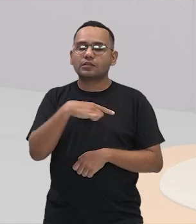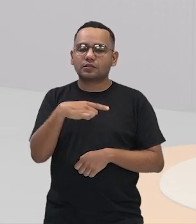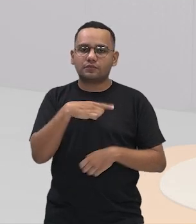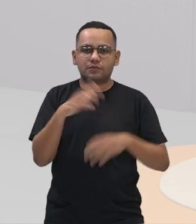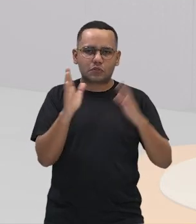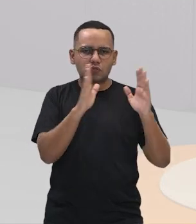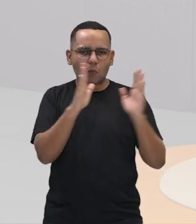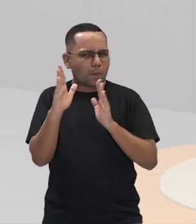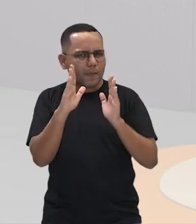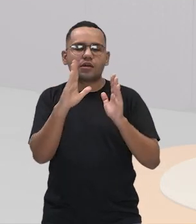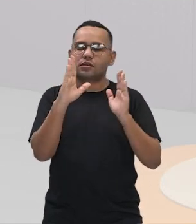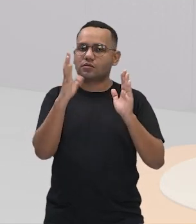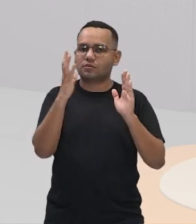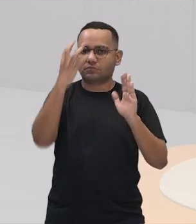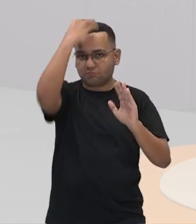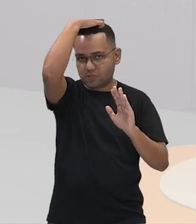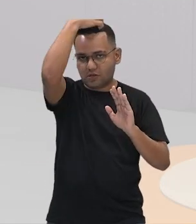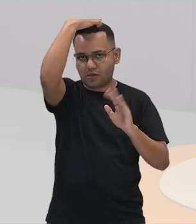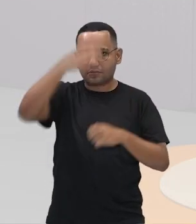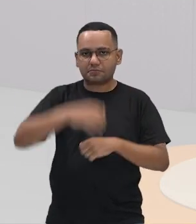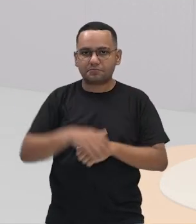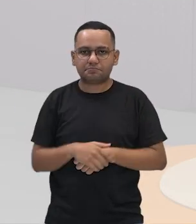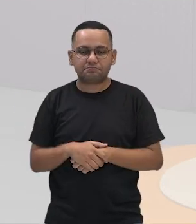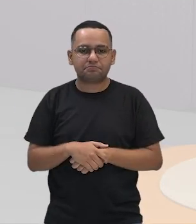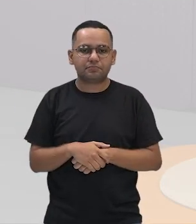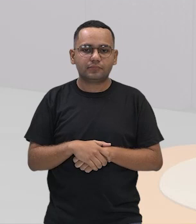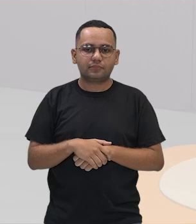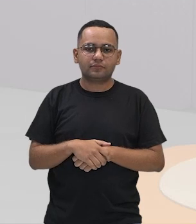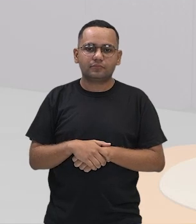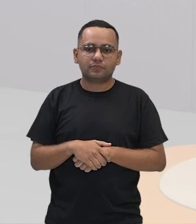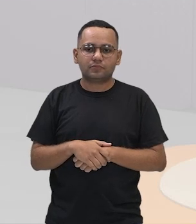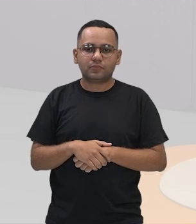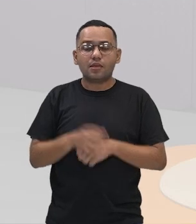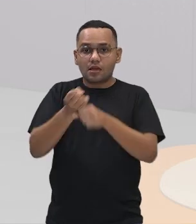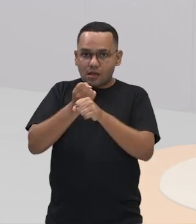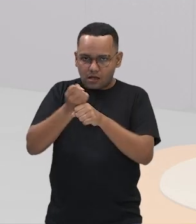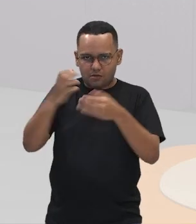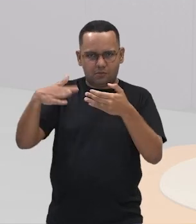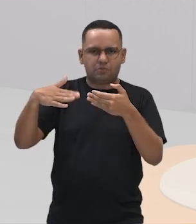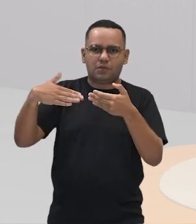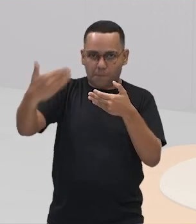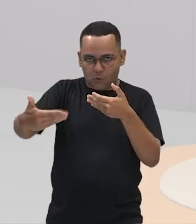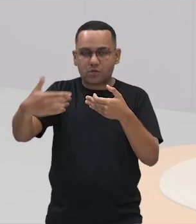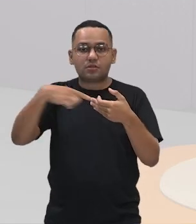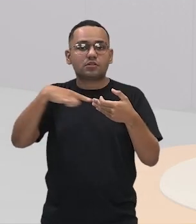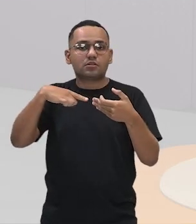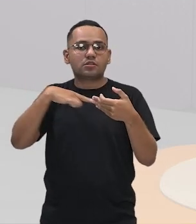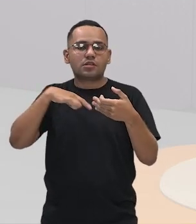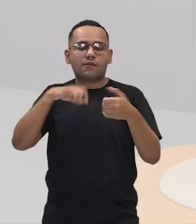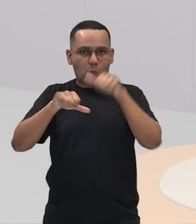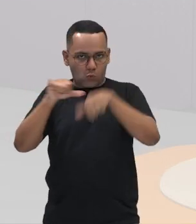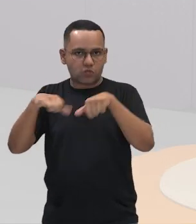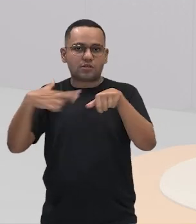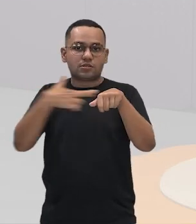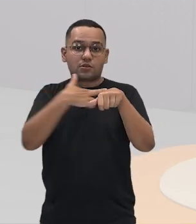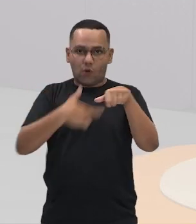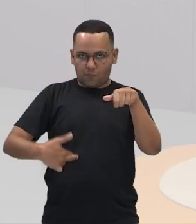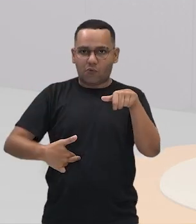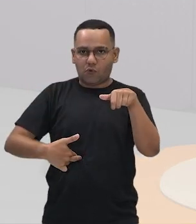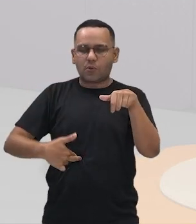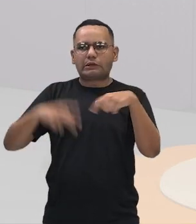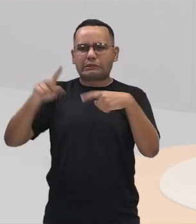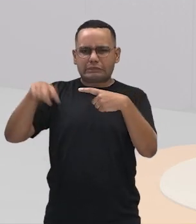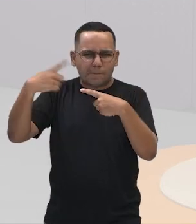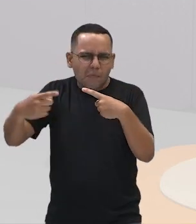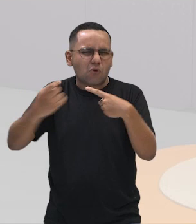no princípio, ali na origem, e depois se transformou numa república e depois passou a ser império.